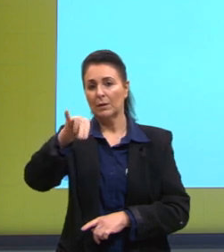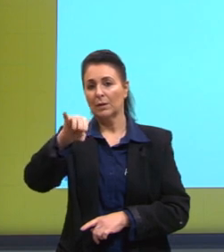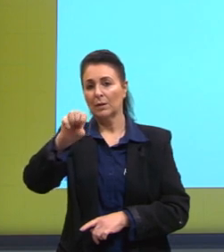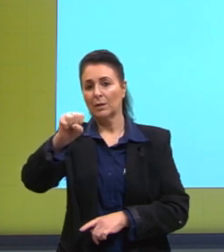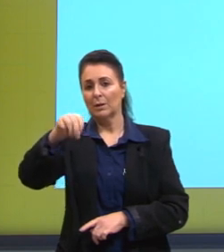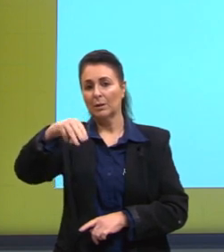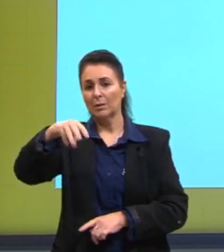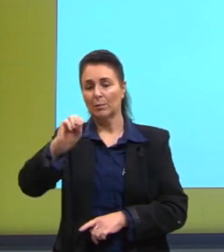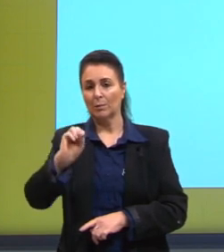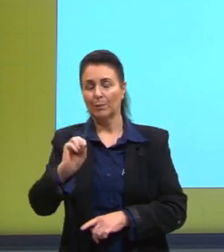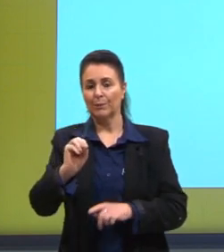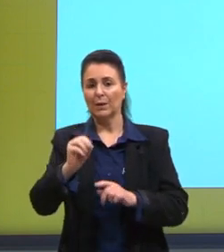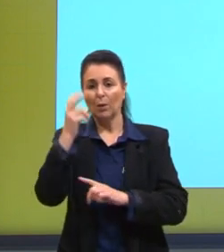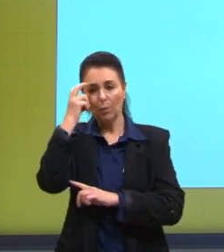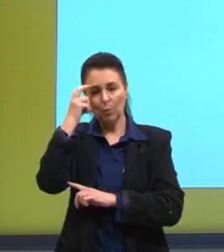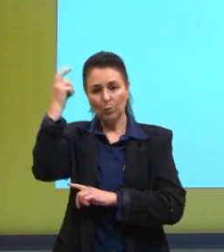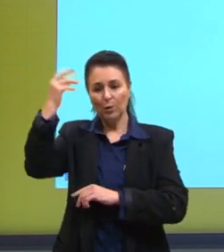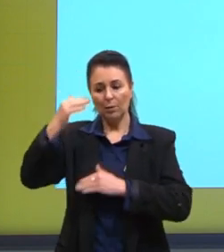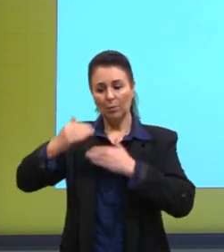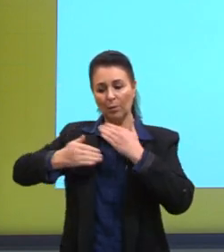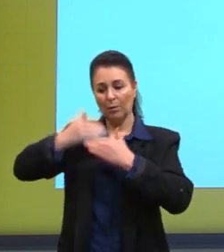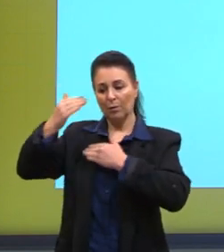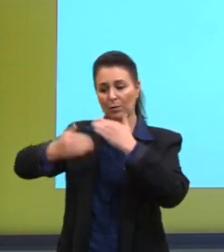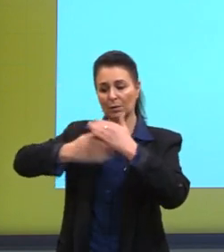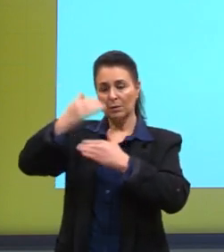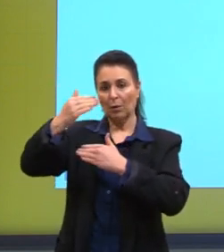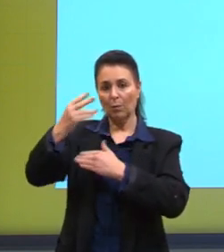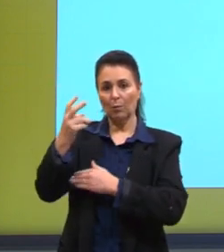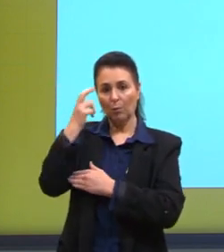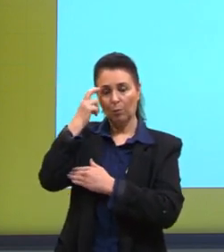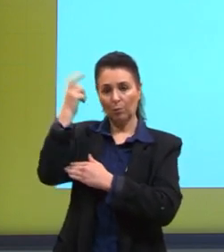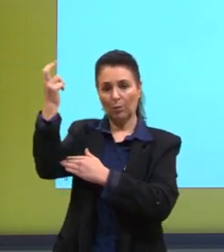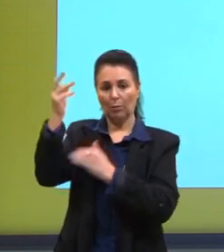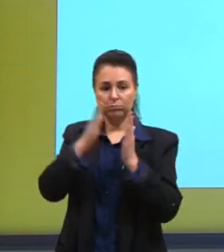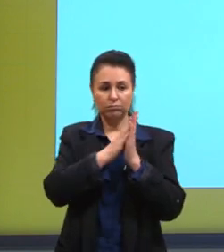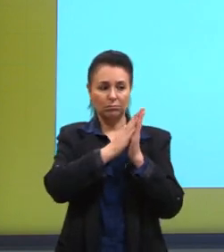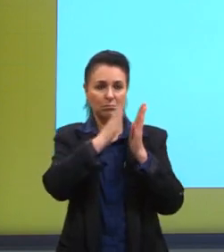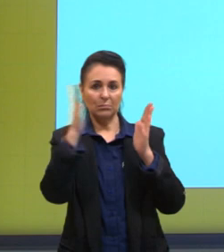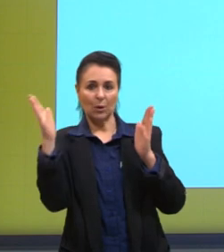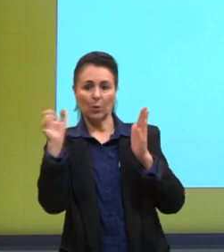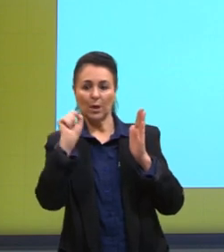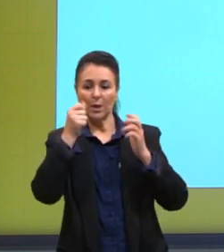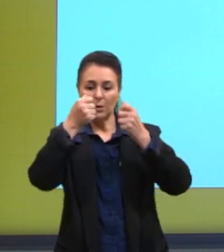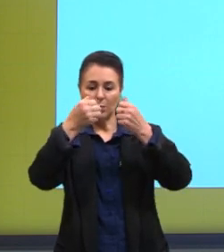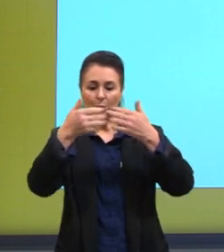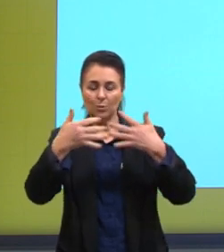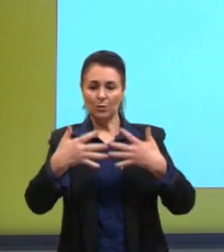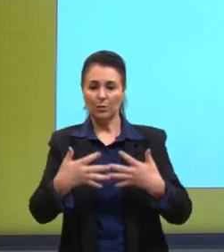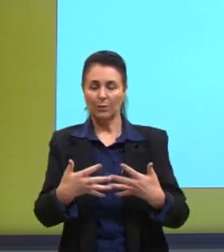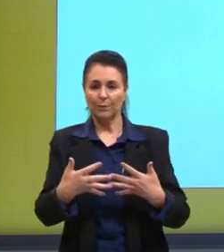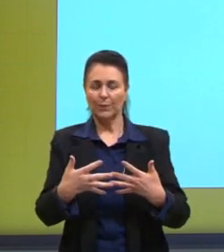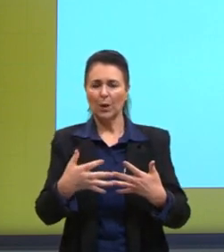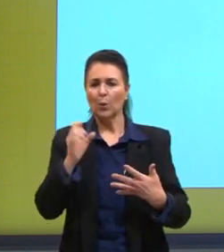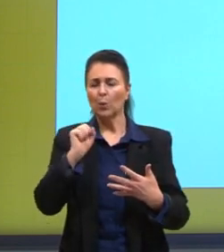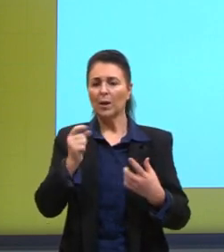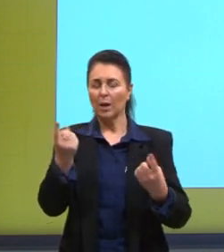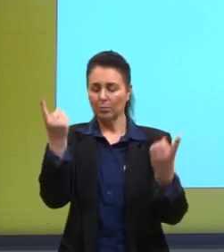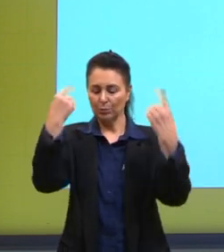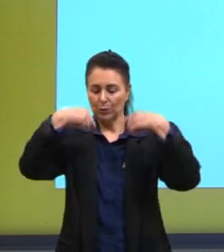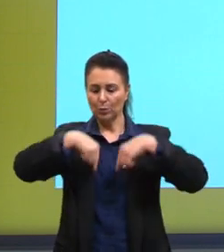haveria uma evolução cultural. O que isso justificava? O que a antropologia